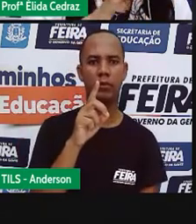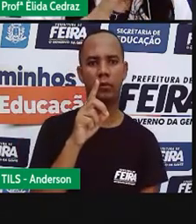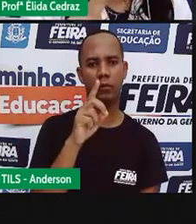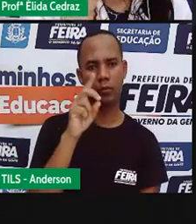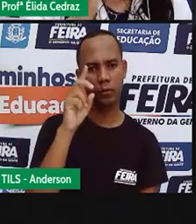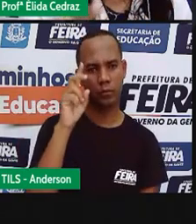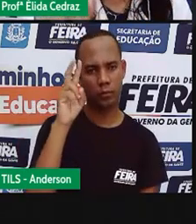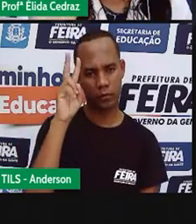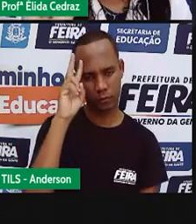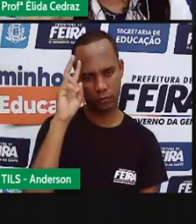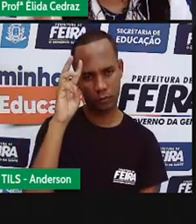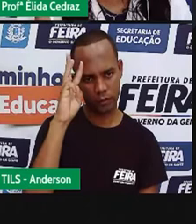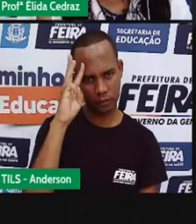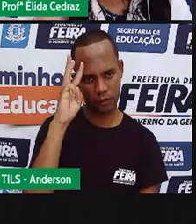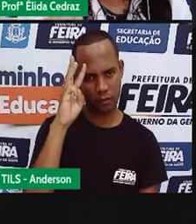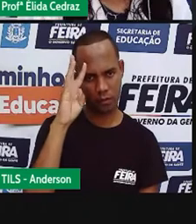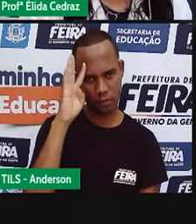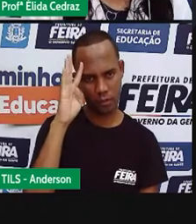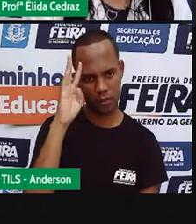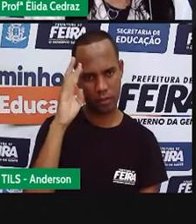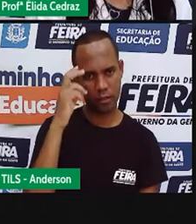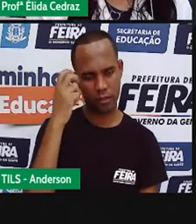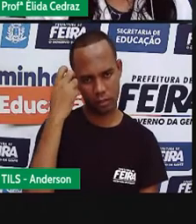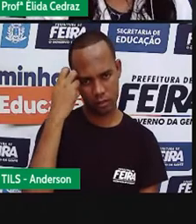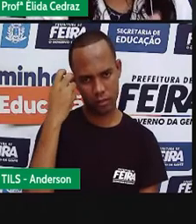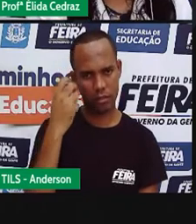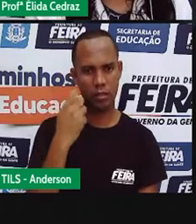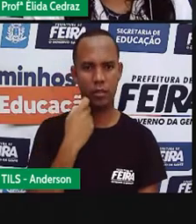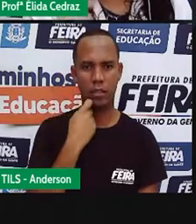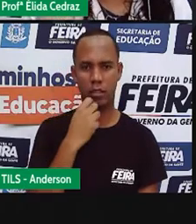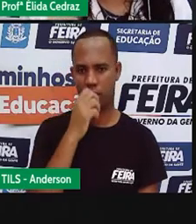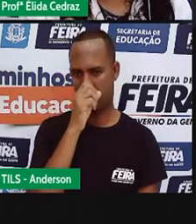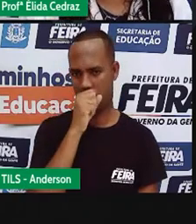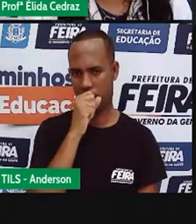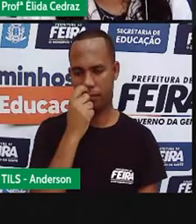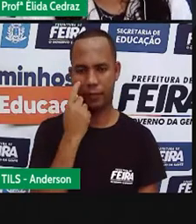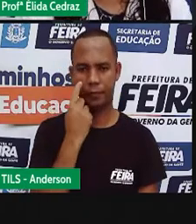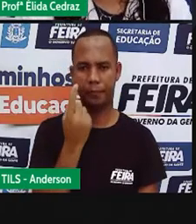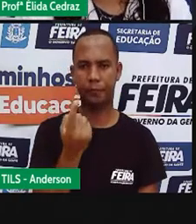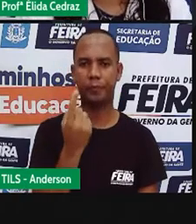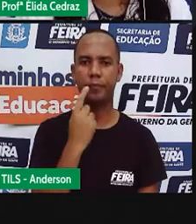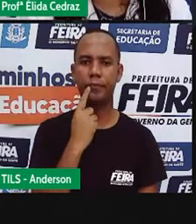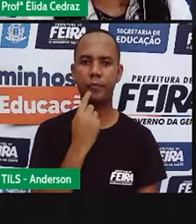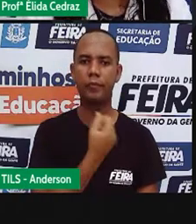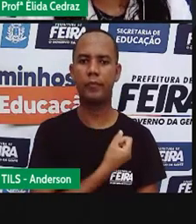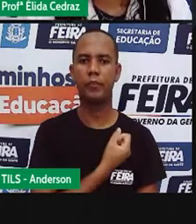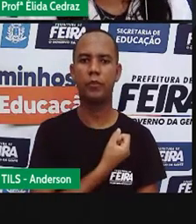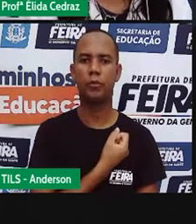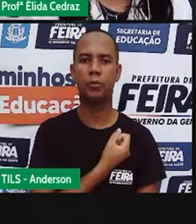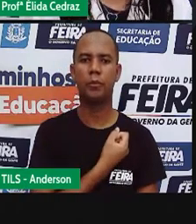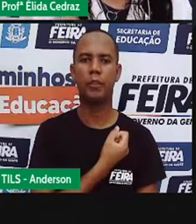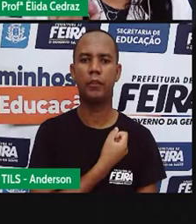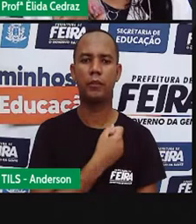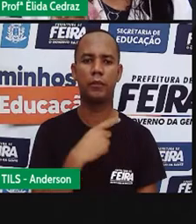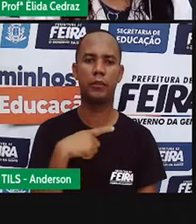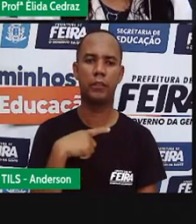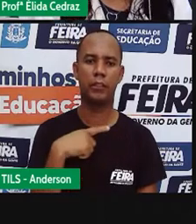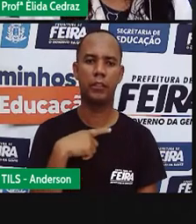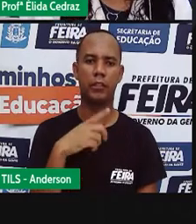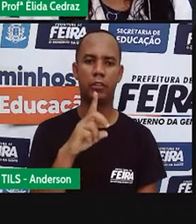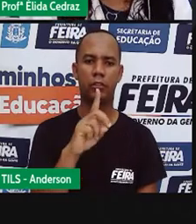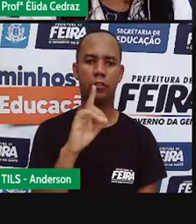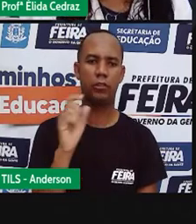quarta, quinta, sexta e sábado. E os números, que são as datas que